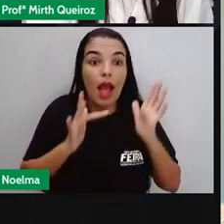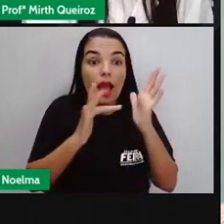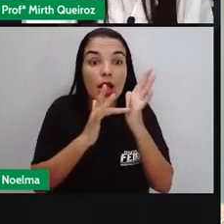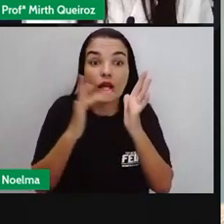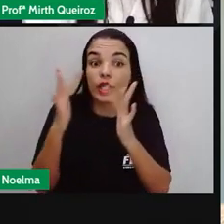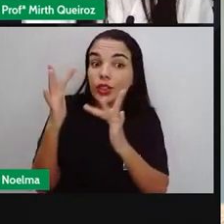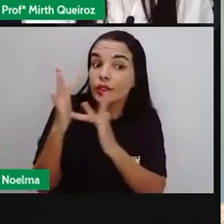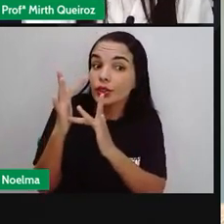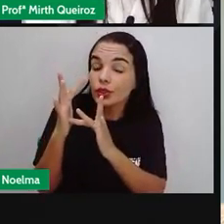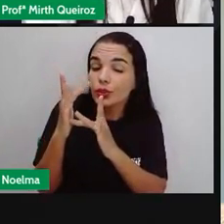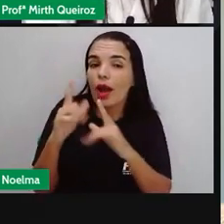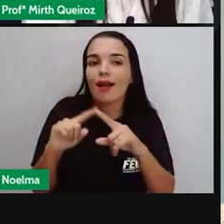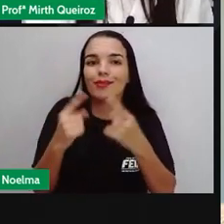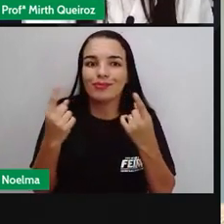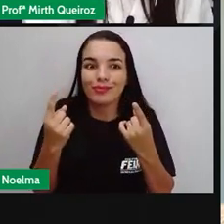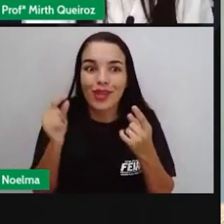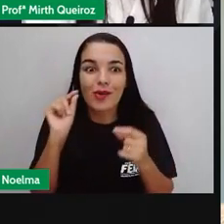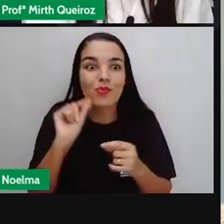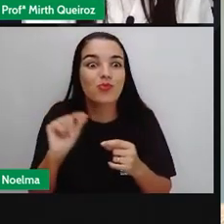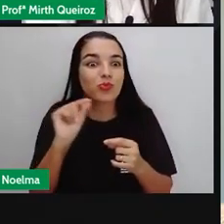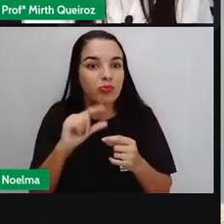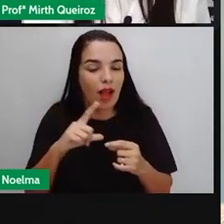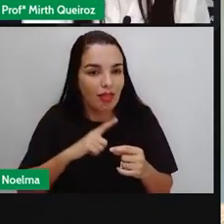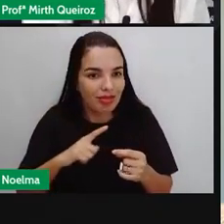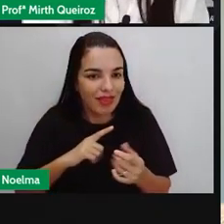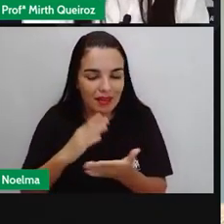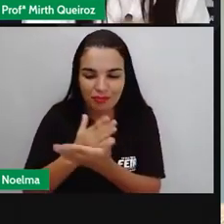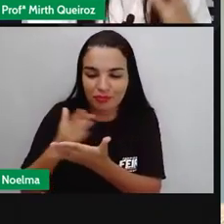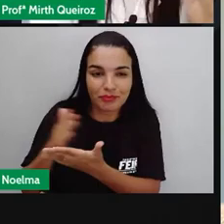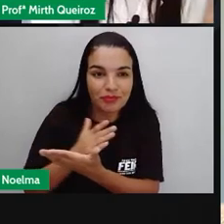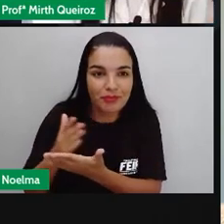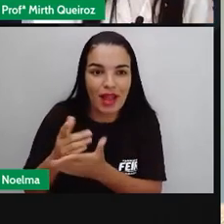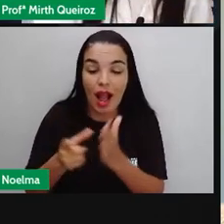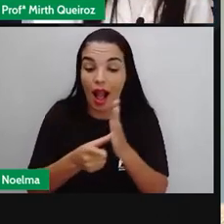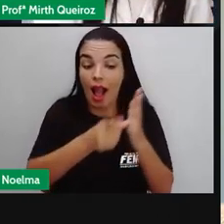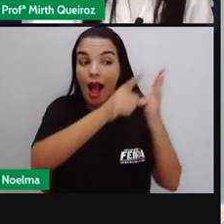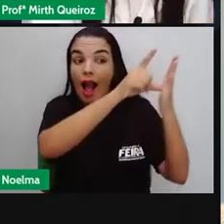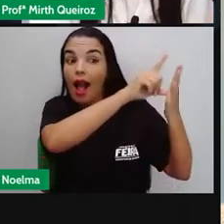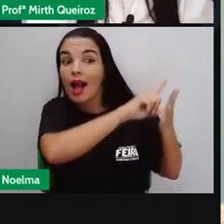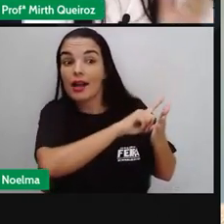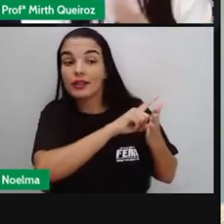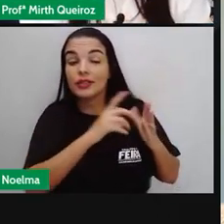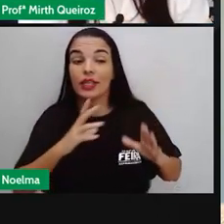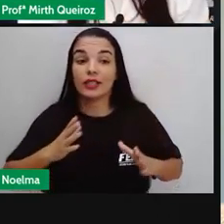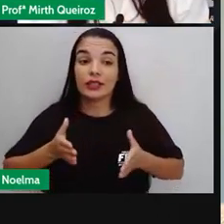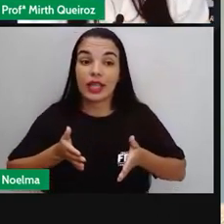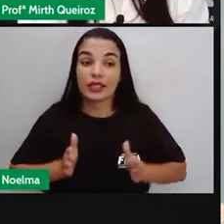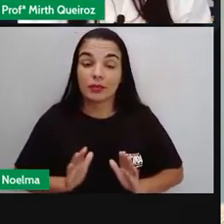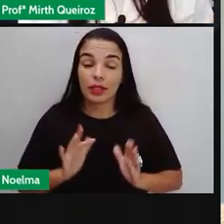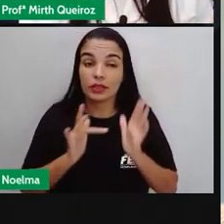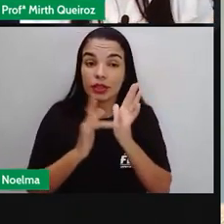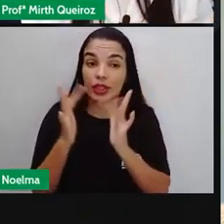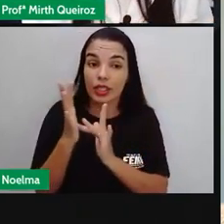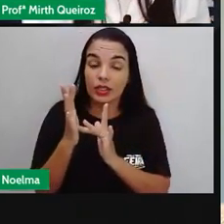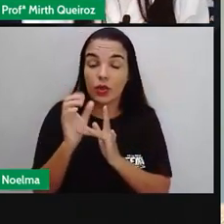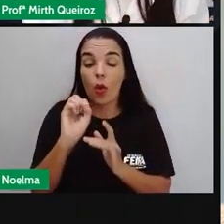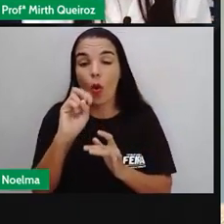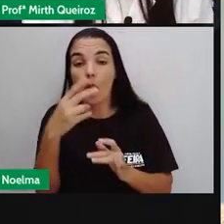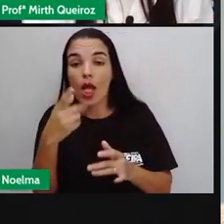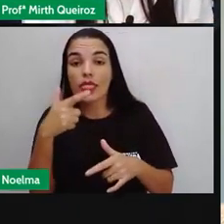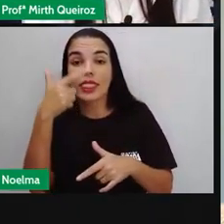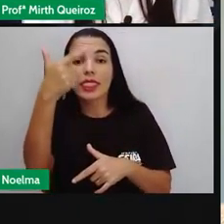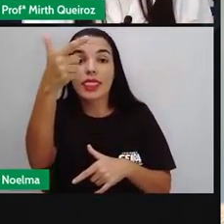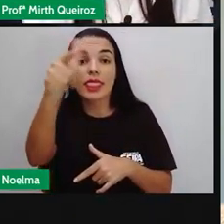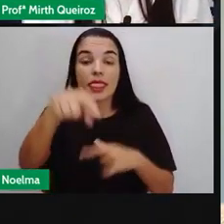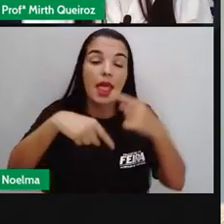tempo histórico A gente pode dividir em antes de Cristo Ou depois de Cristo Então, o